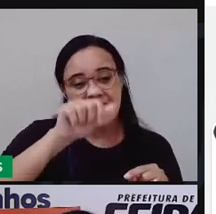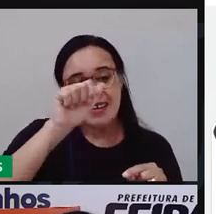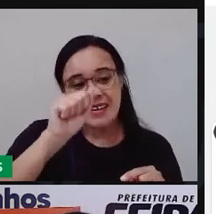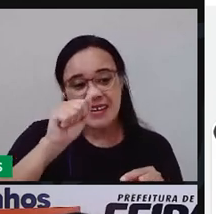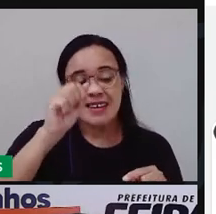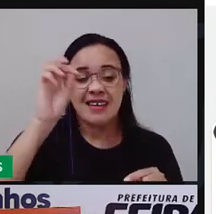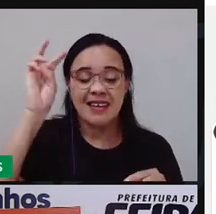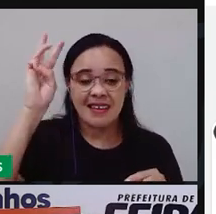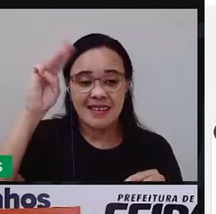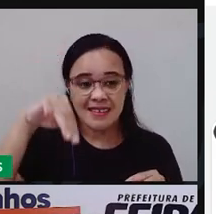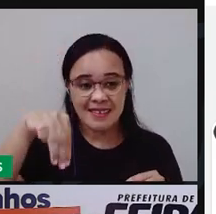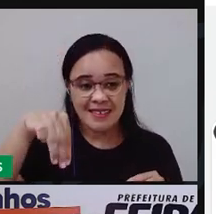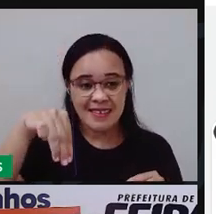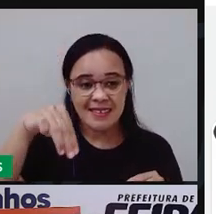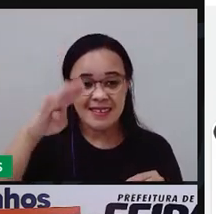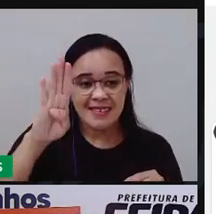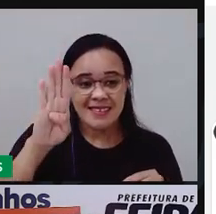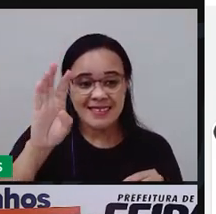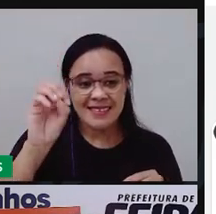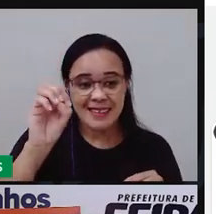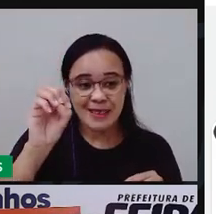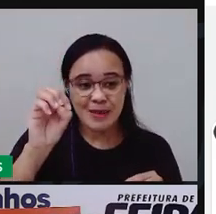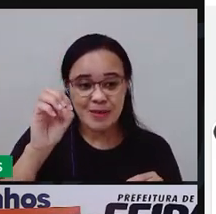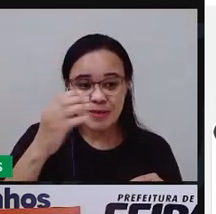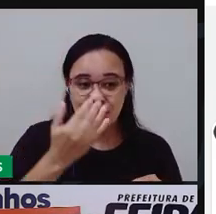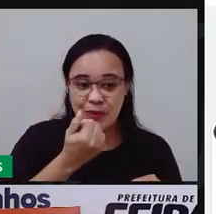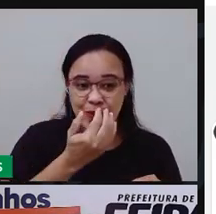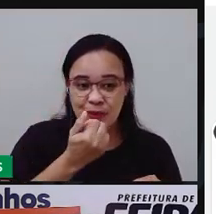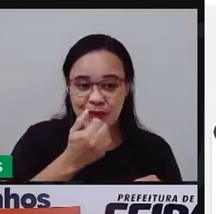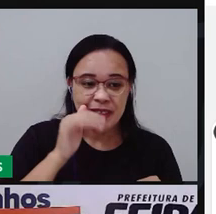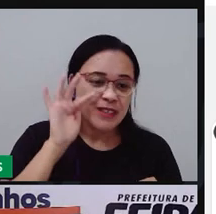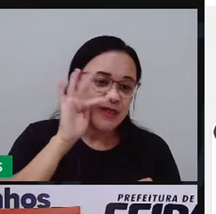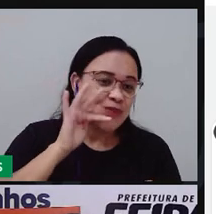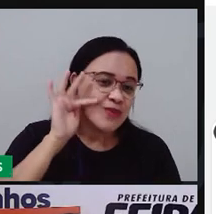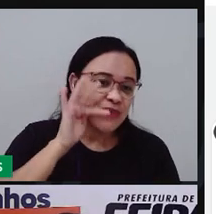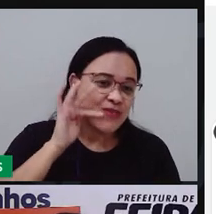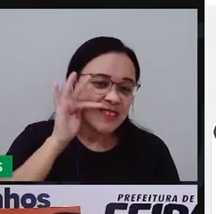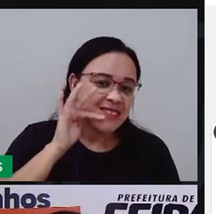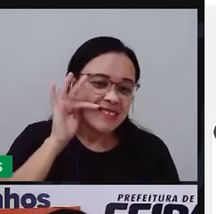Então, eu vou colocar o número cinco aqui embaixo.